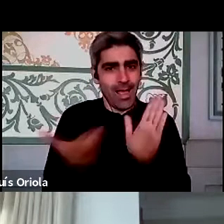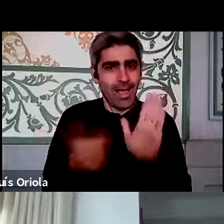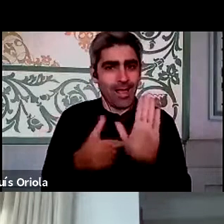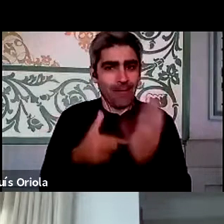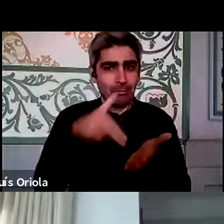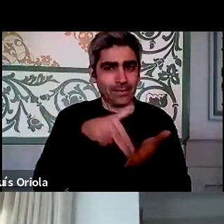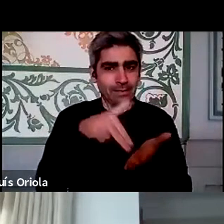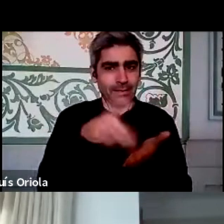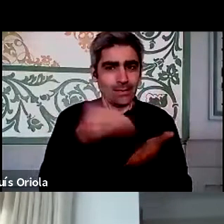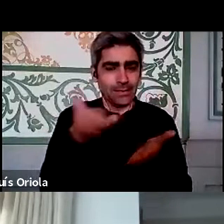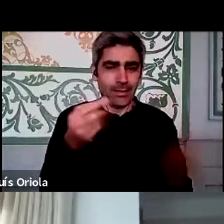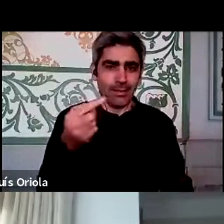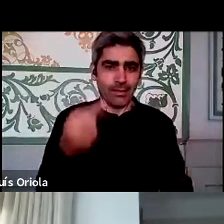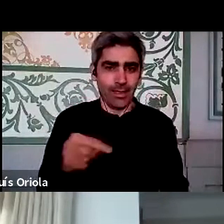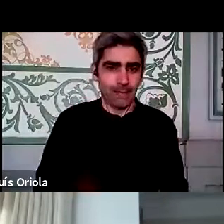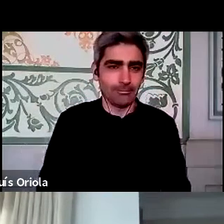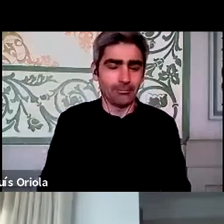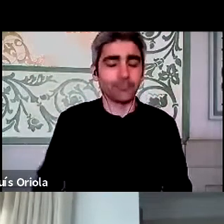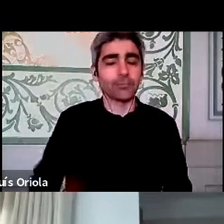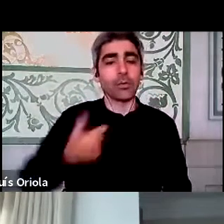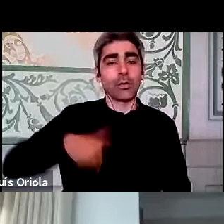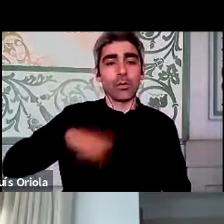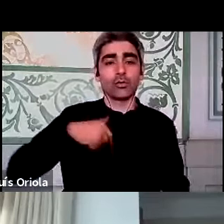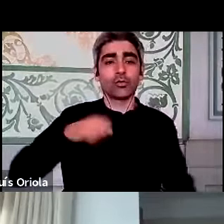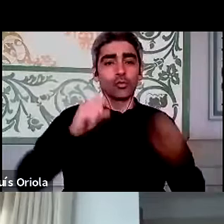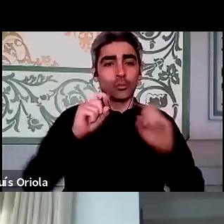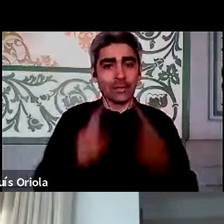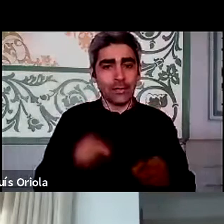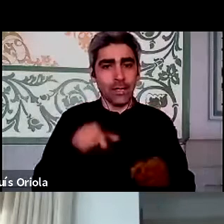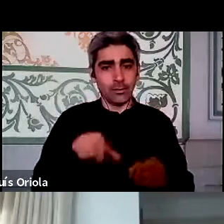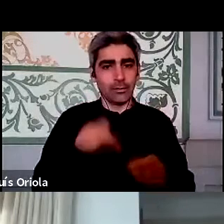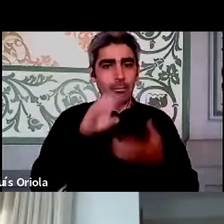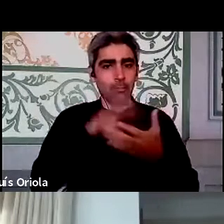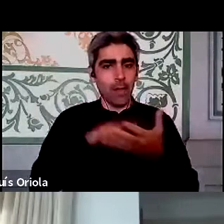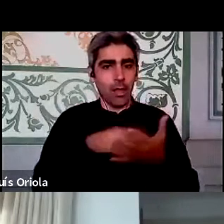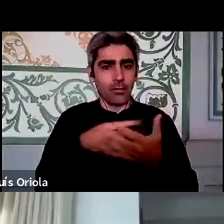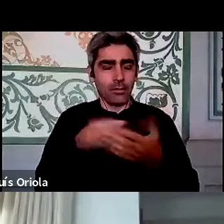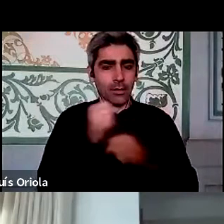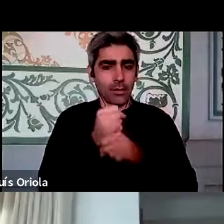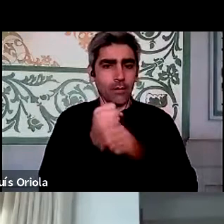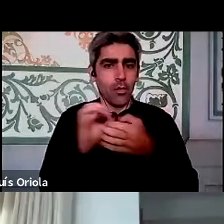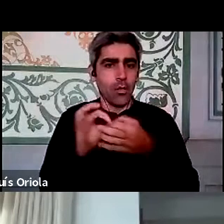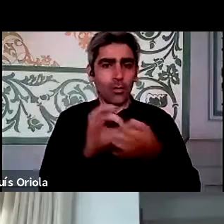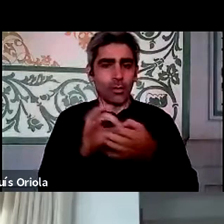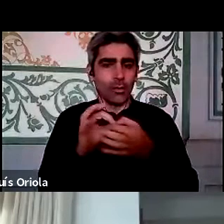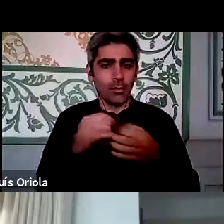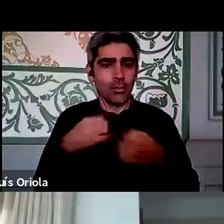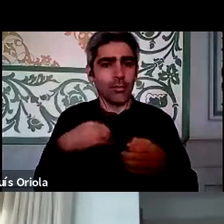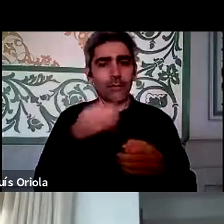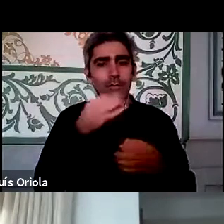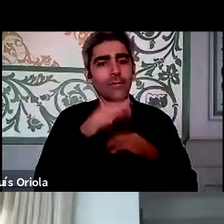nós começámos este trabalho, este plano de trabalho colaborativo e eu falo dele porque ele acaba por ser um exemplo